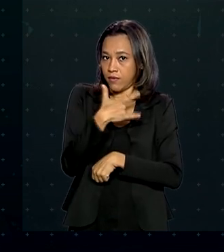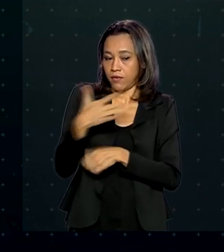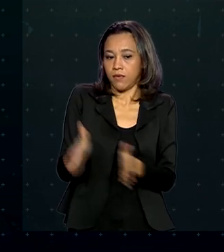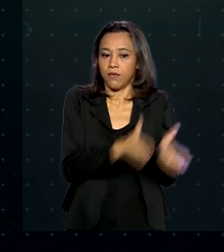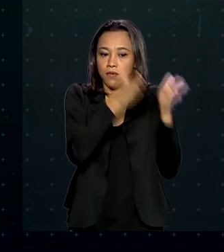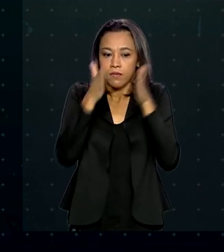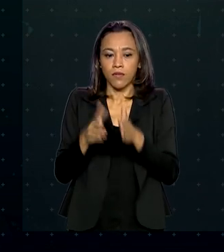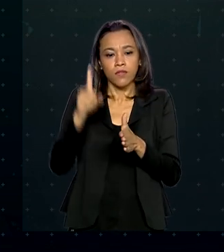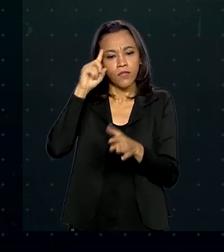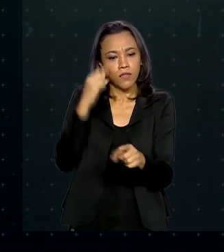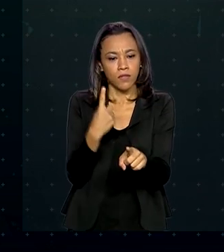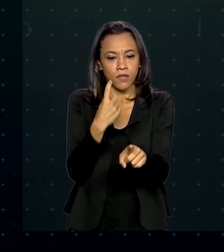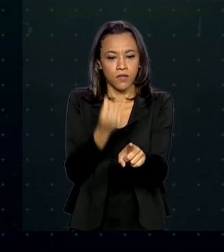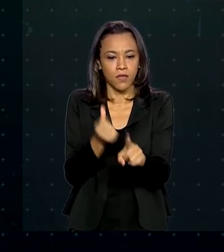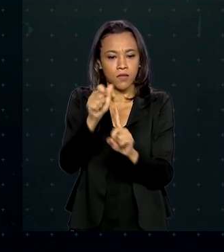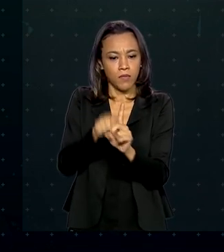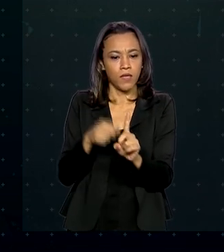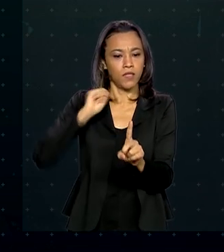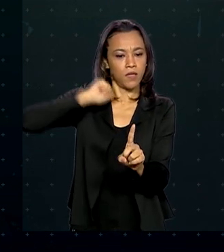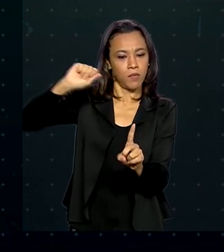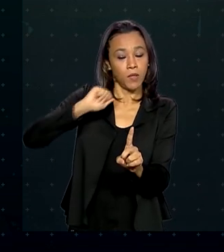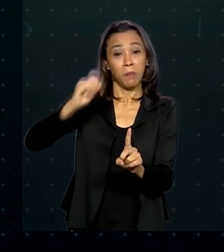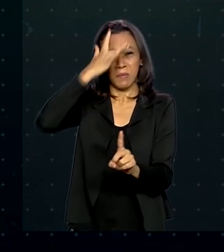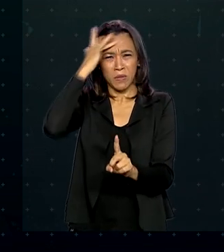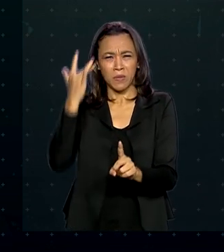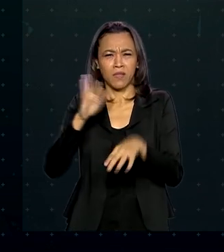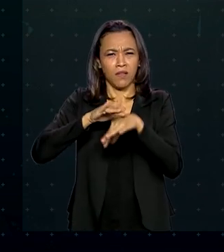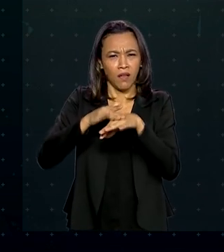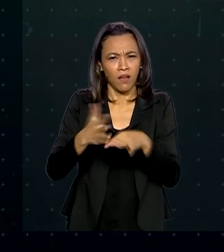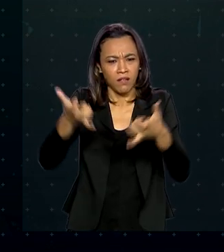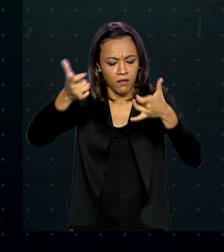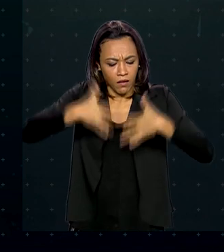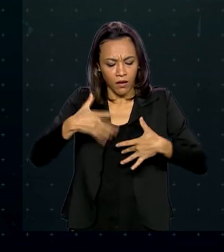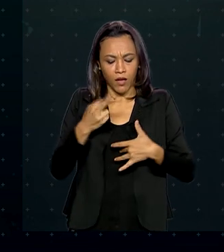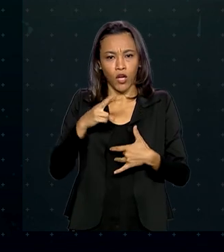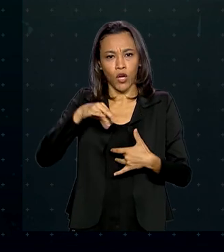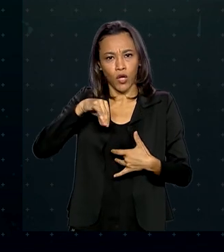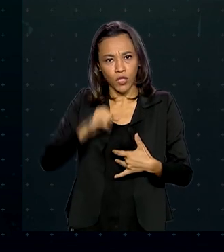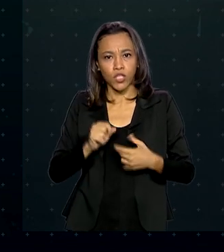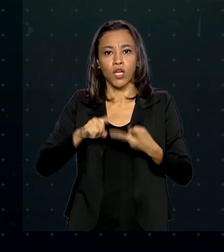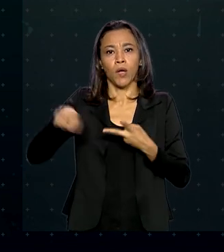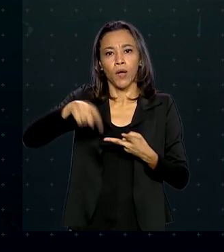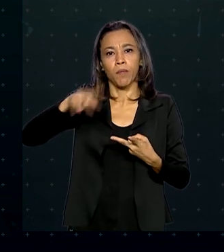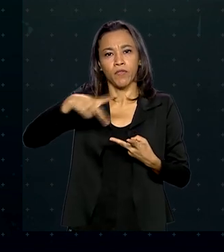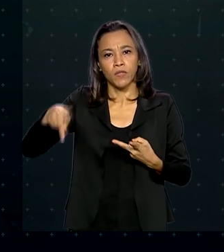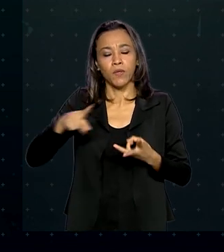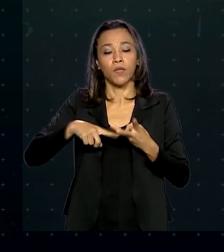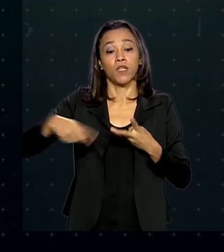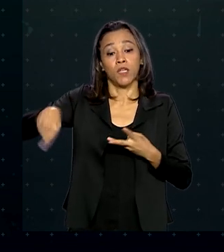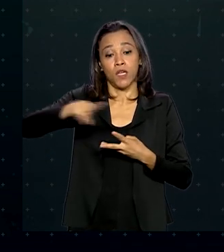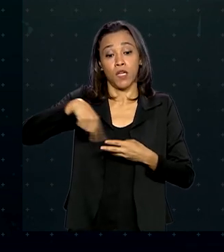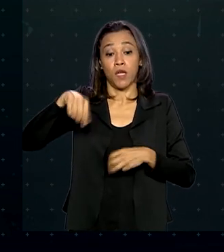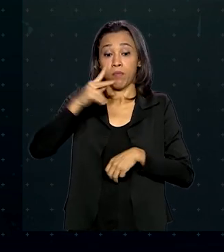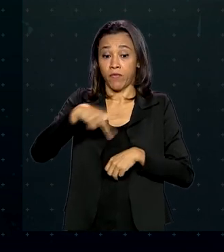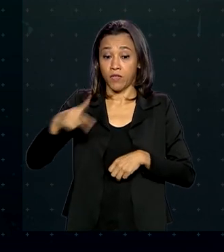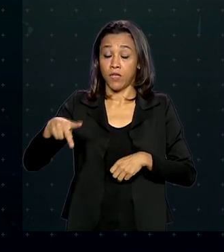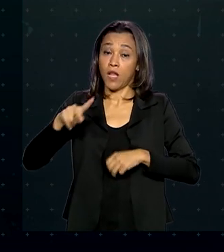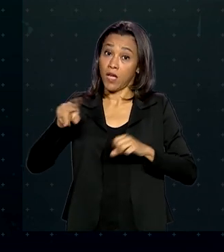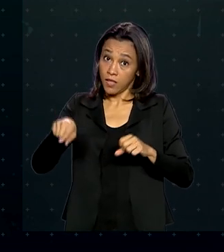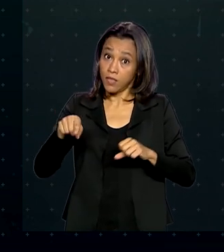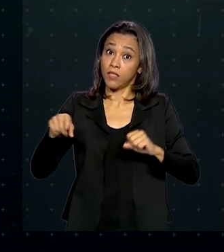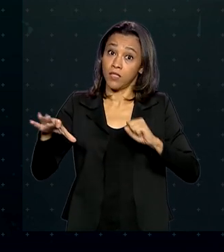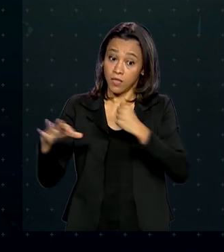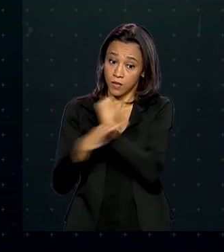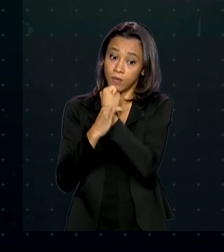de 16 de abril, é a vez dos doentes crônicos, professores e profissionais das Forças de Segurança e